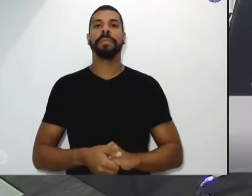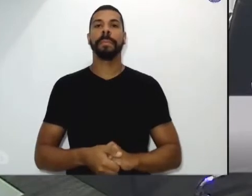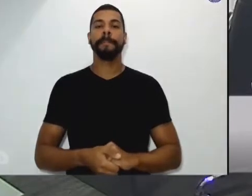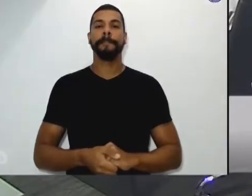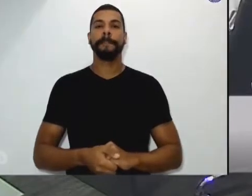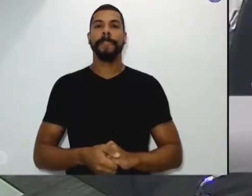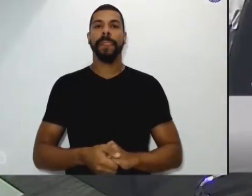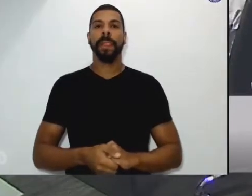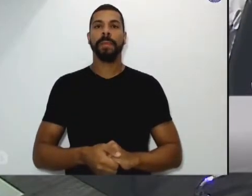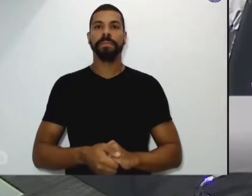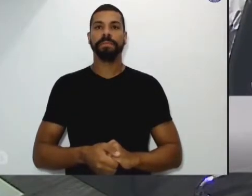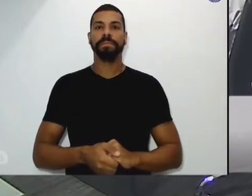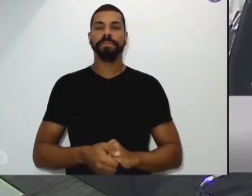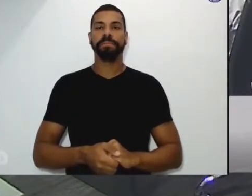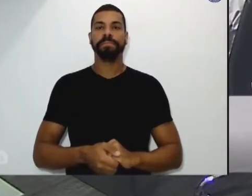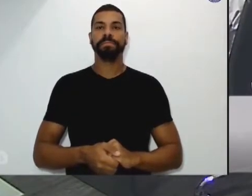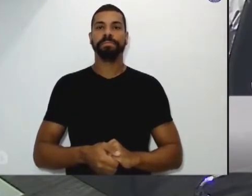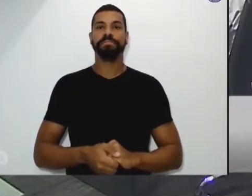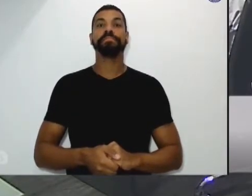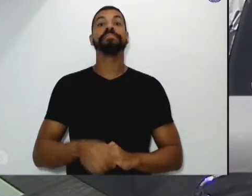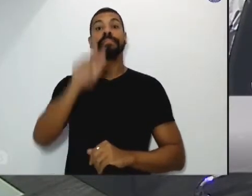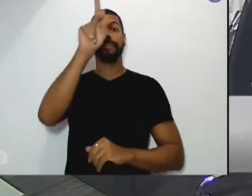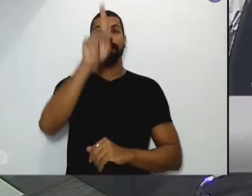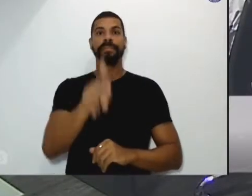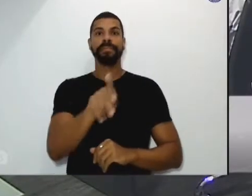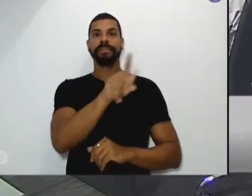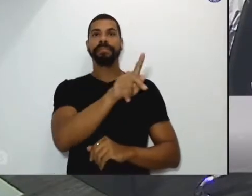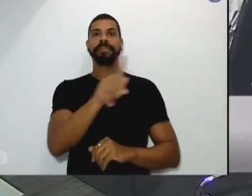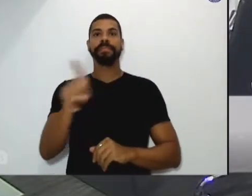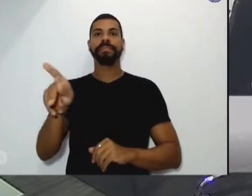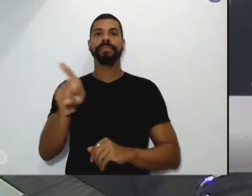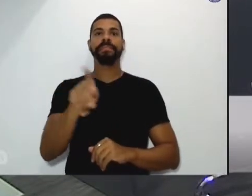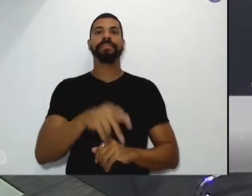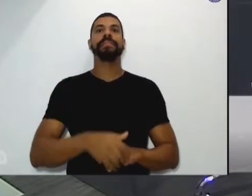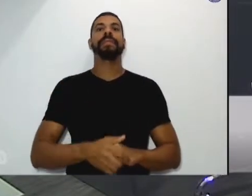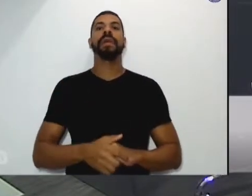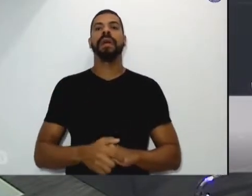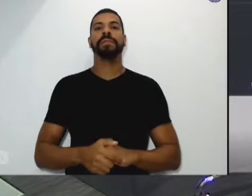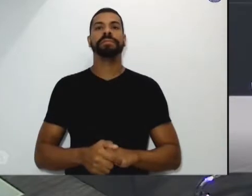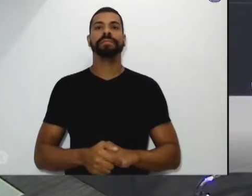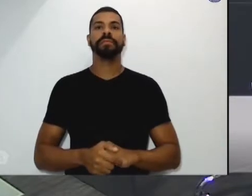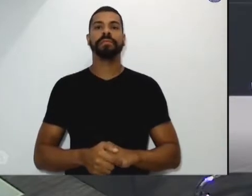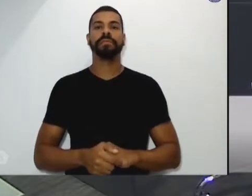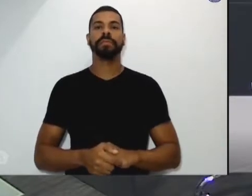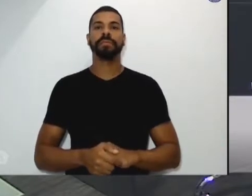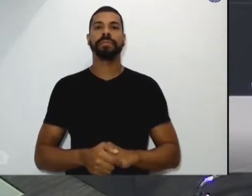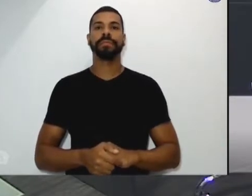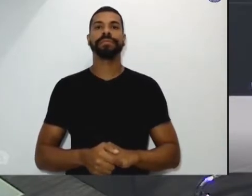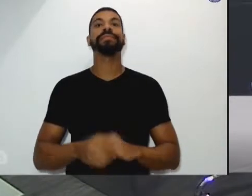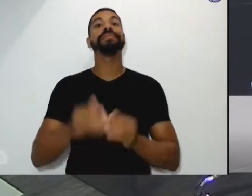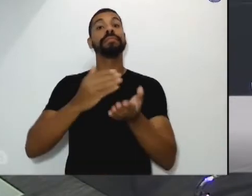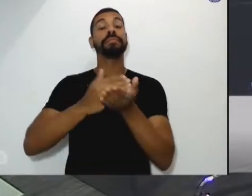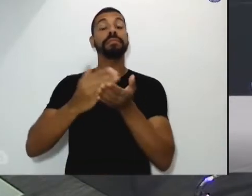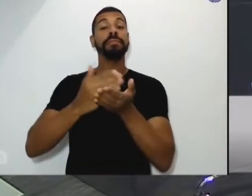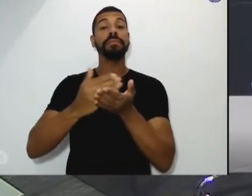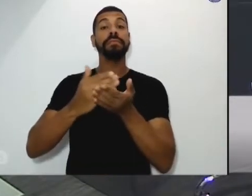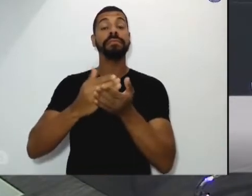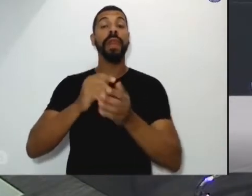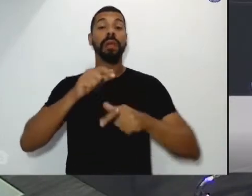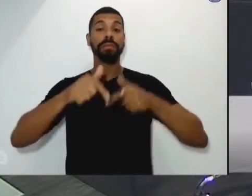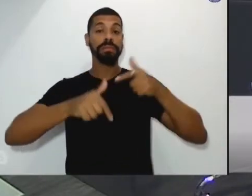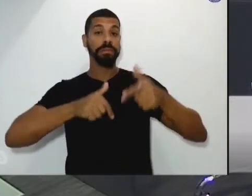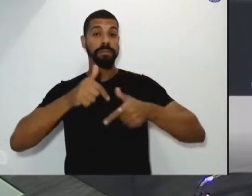O Padre José Francisco Antunes, Presidente da Comissão para o Serviço da